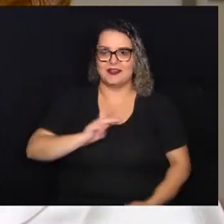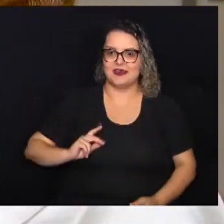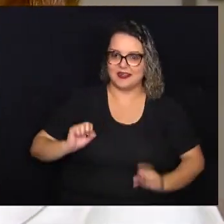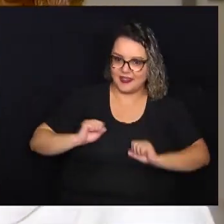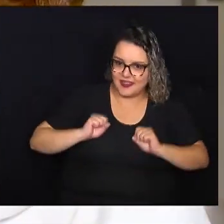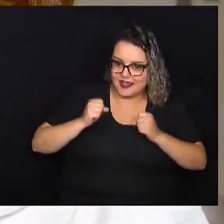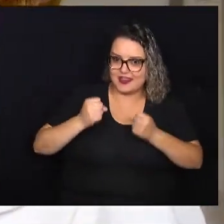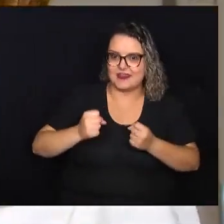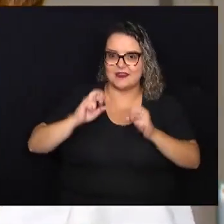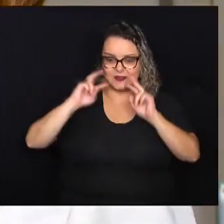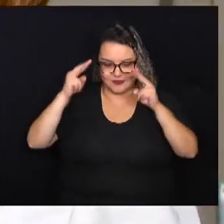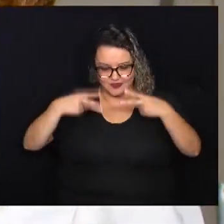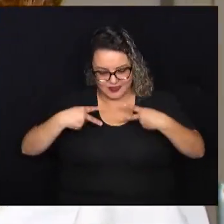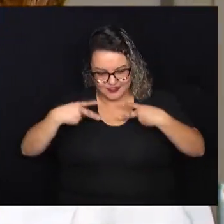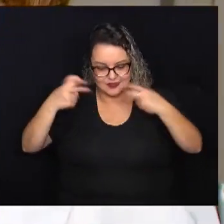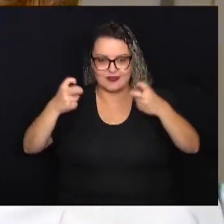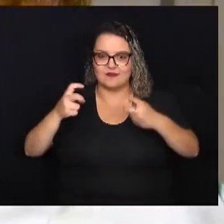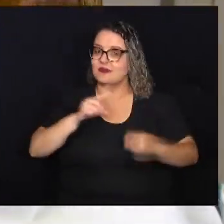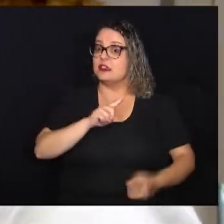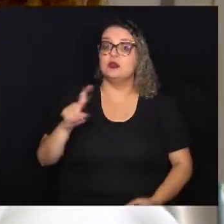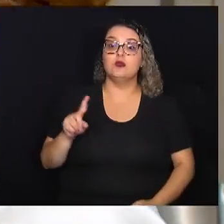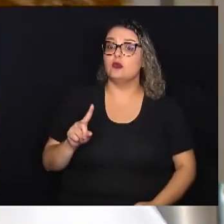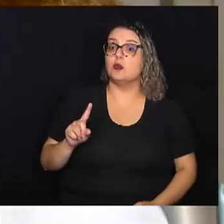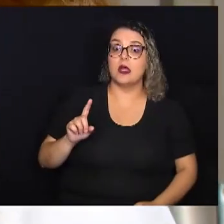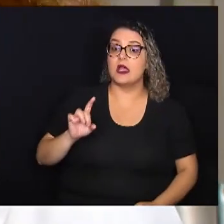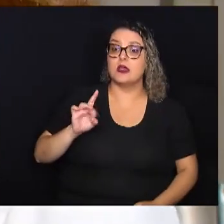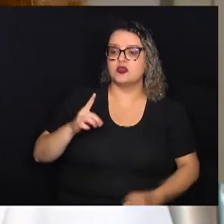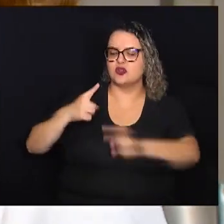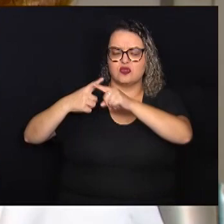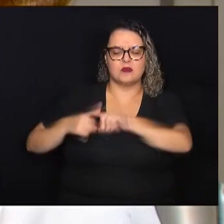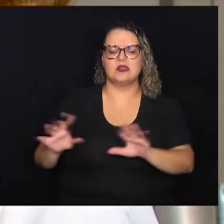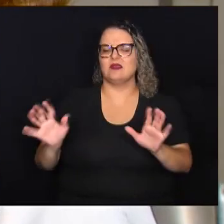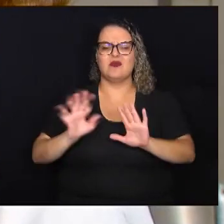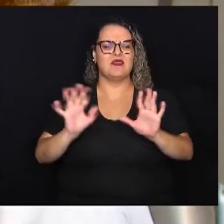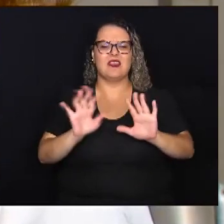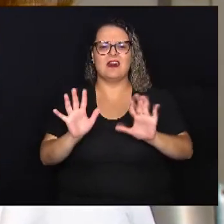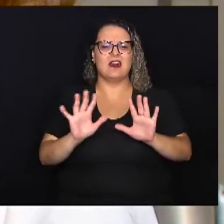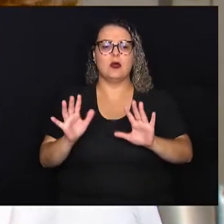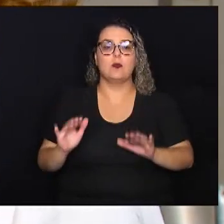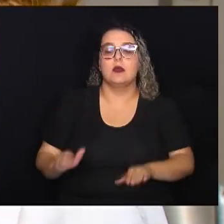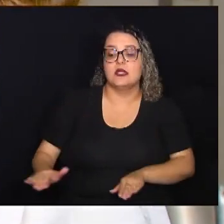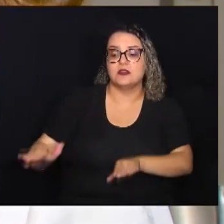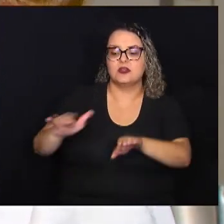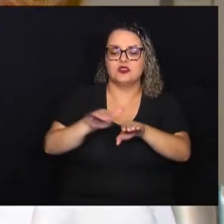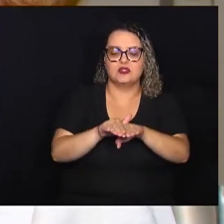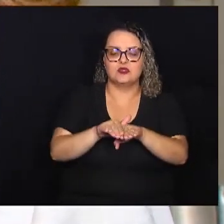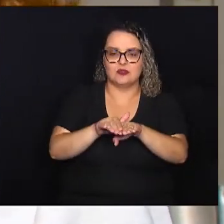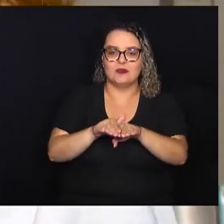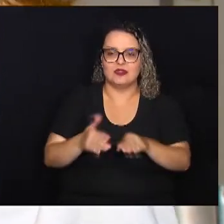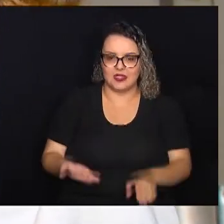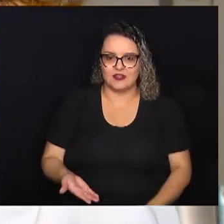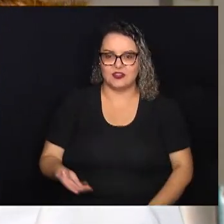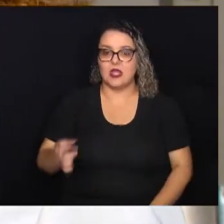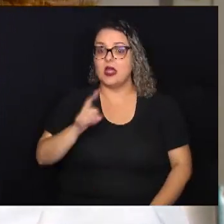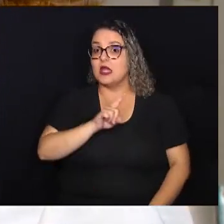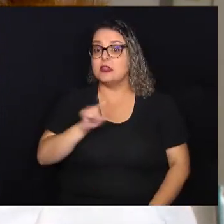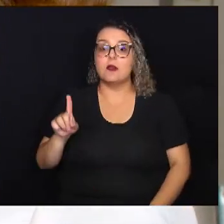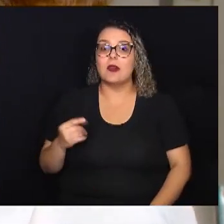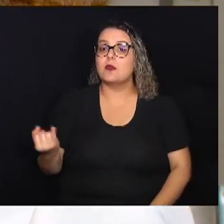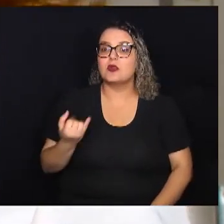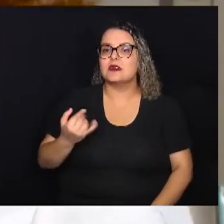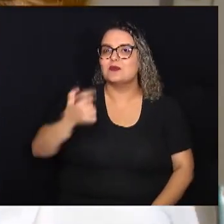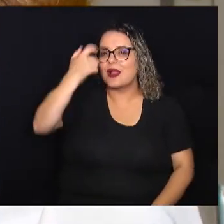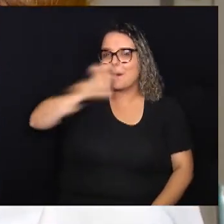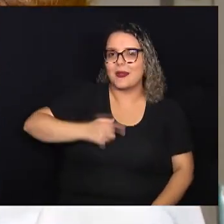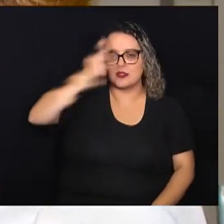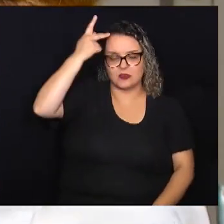que o reconhecimento não é uma questão de competição, mas sim de igualdade. E é importante, não pela Débora, mas eu acho assim,